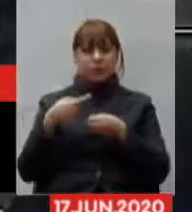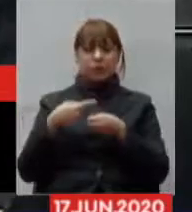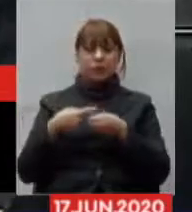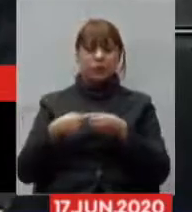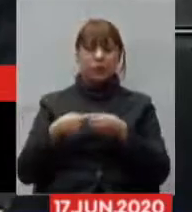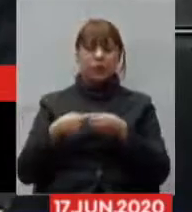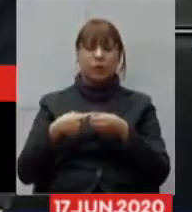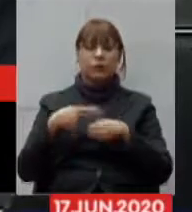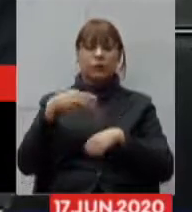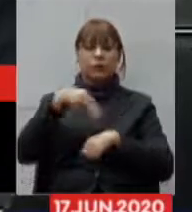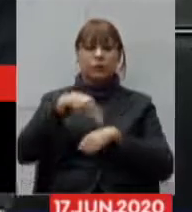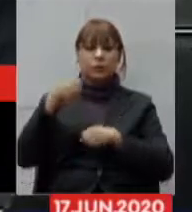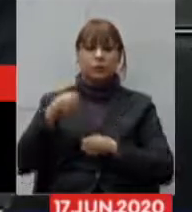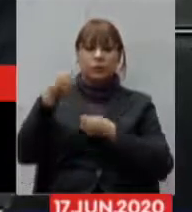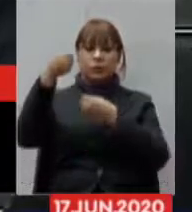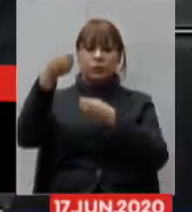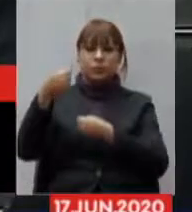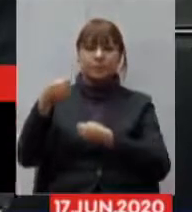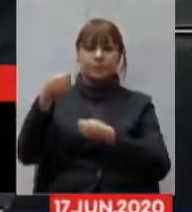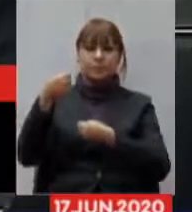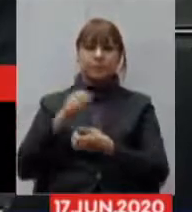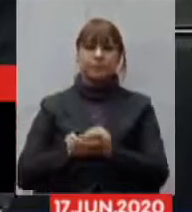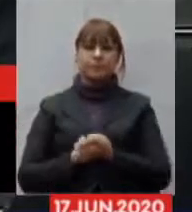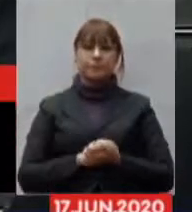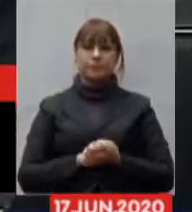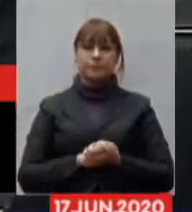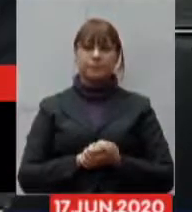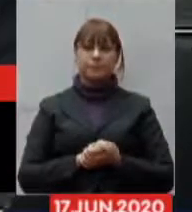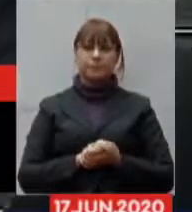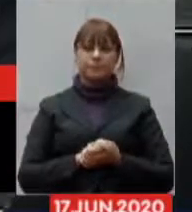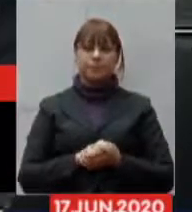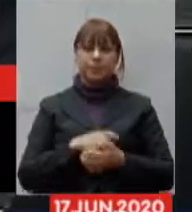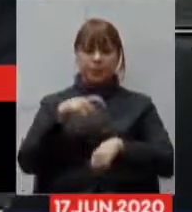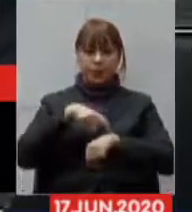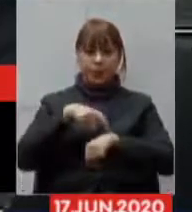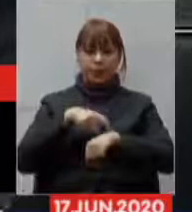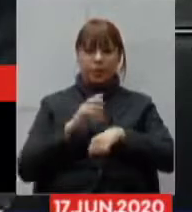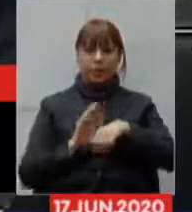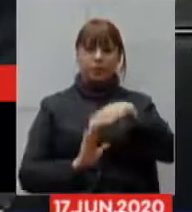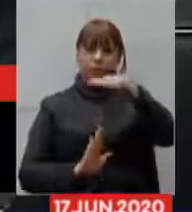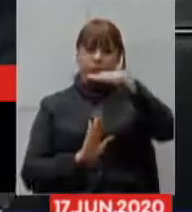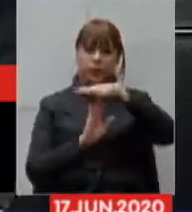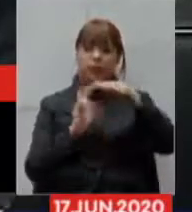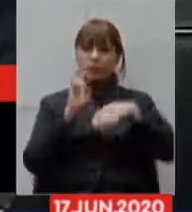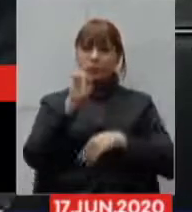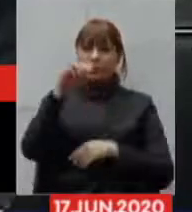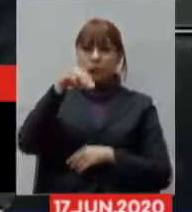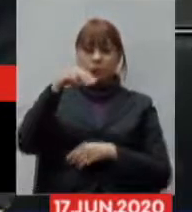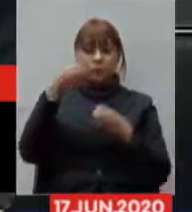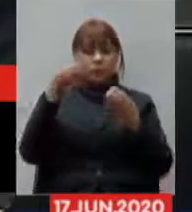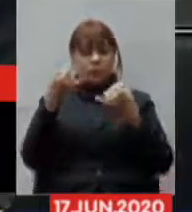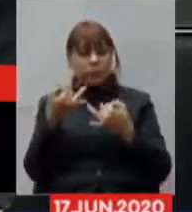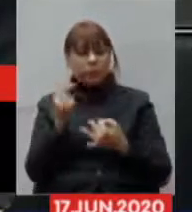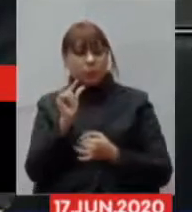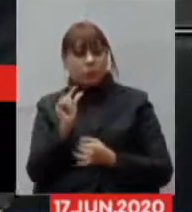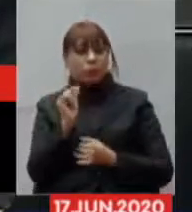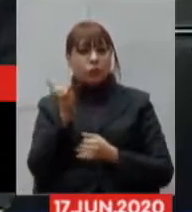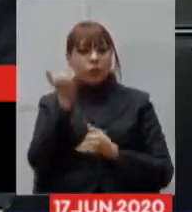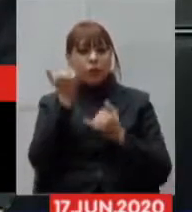Ioannes Constantinos pelo prazo de cinco minutos para nos trazer um pouco das informações